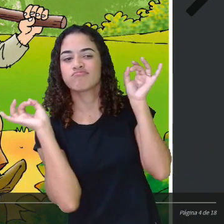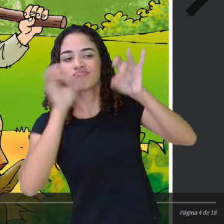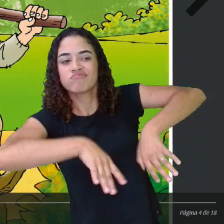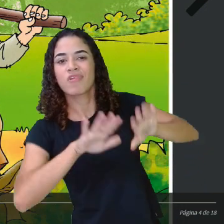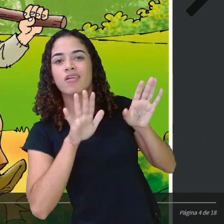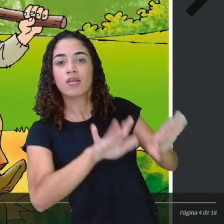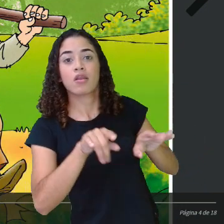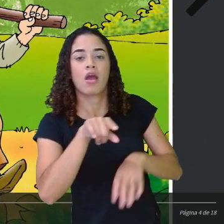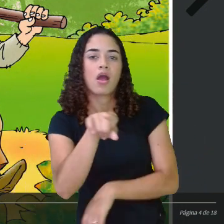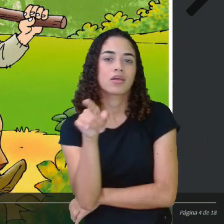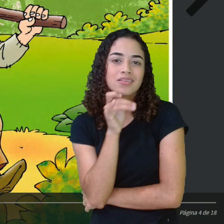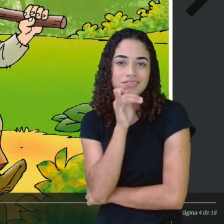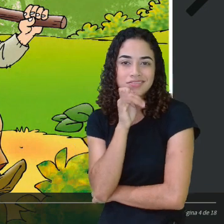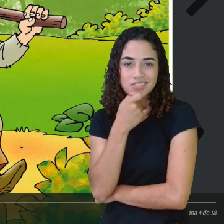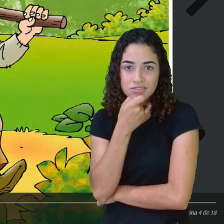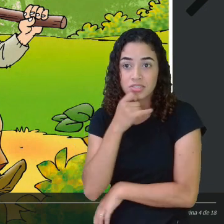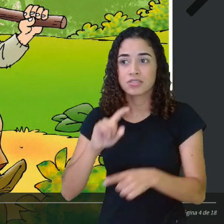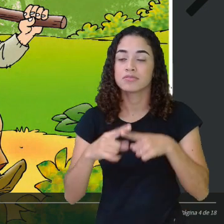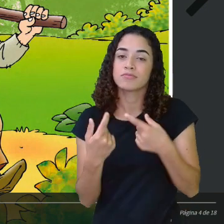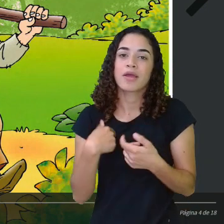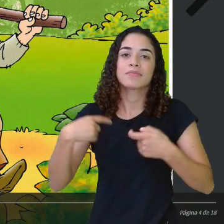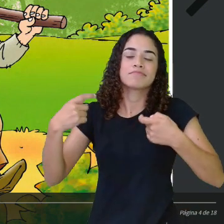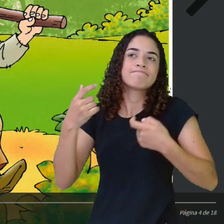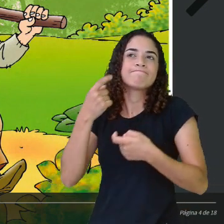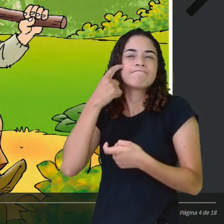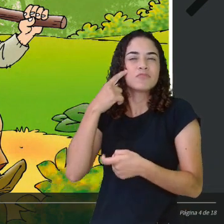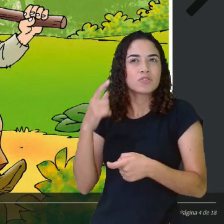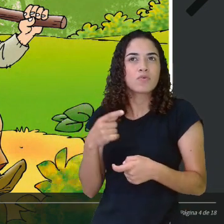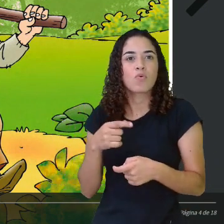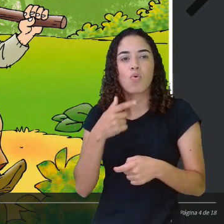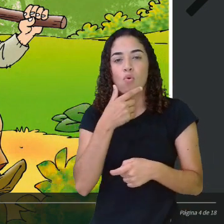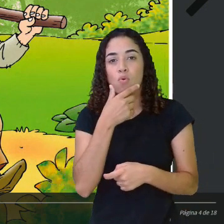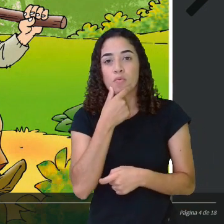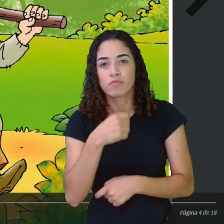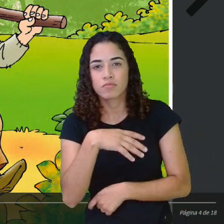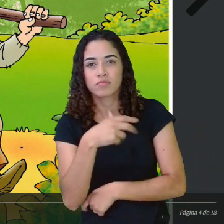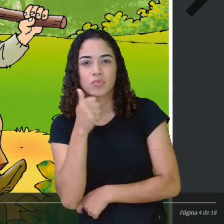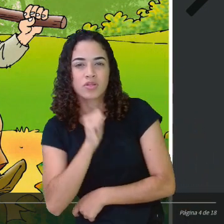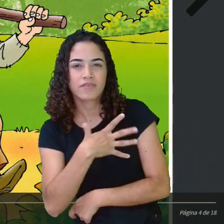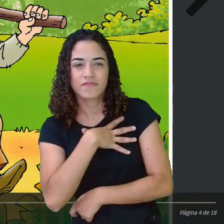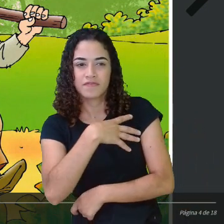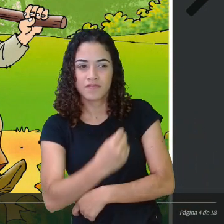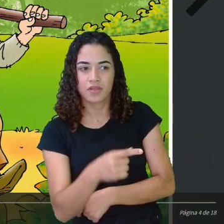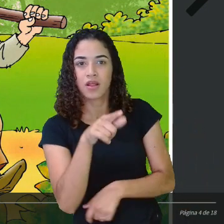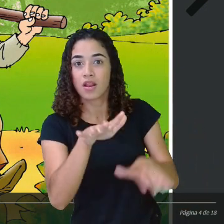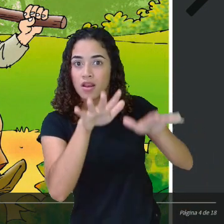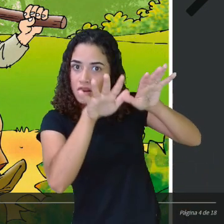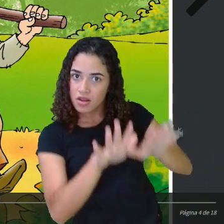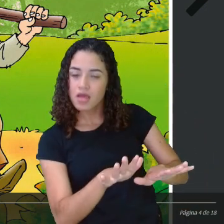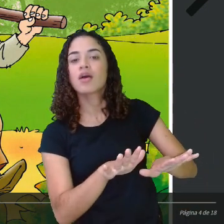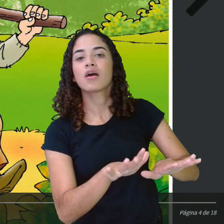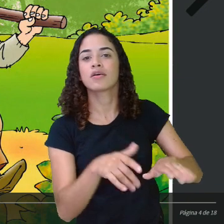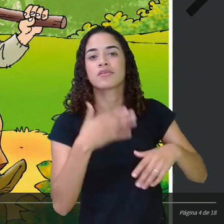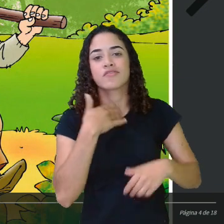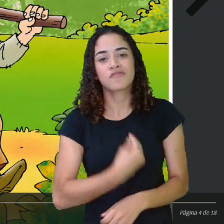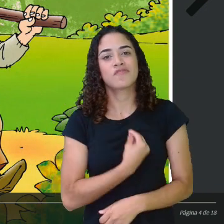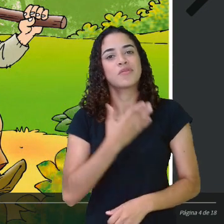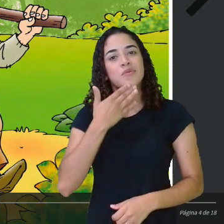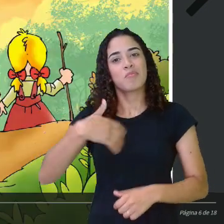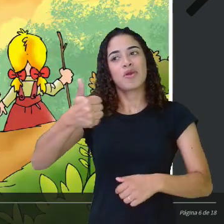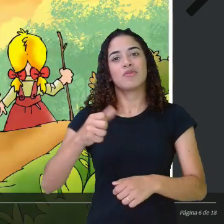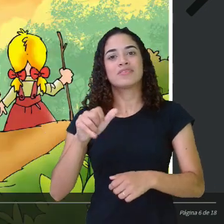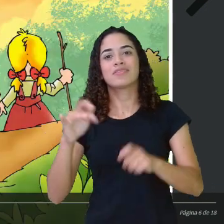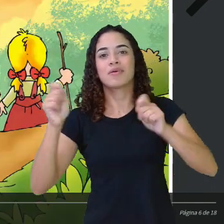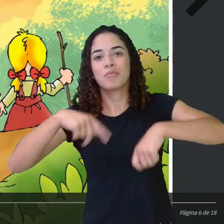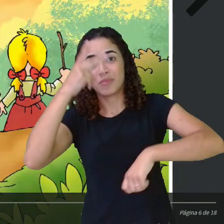estava muito triste, mas achou que os filhos poderiam ter uma vida melhor se fossem encontrados por alguém com condições de